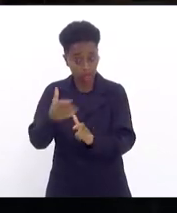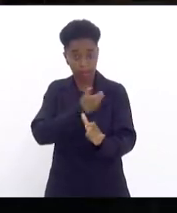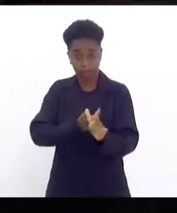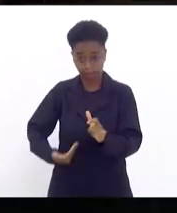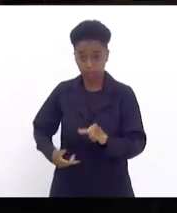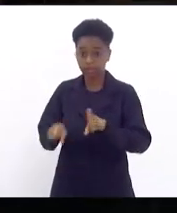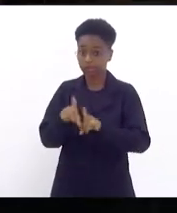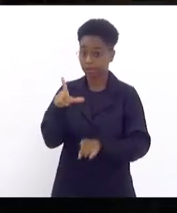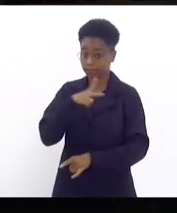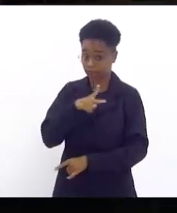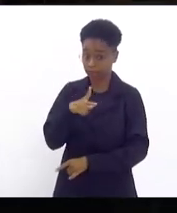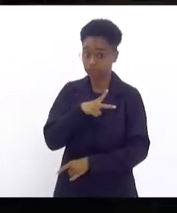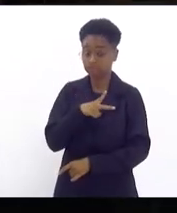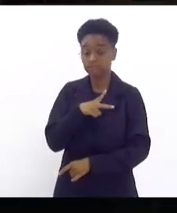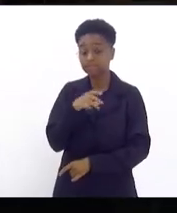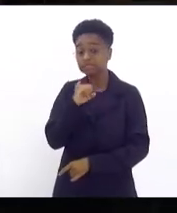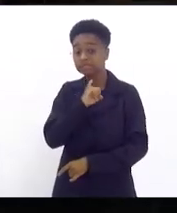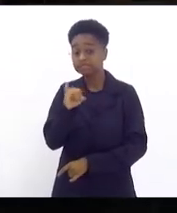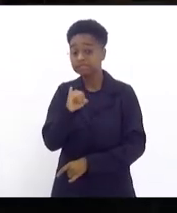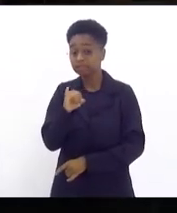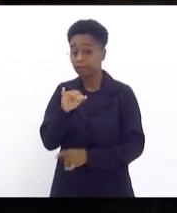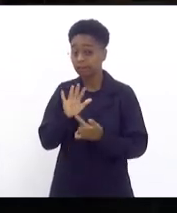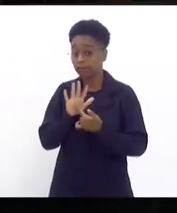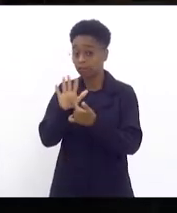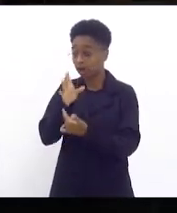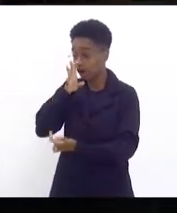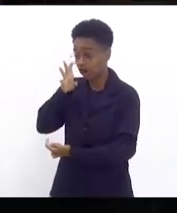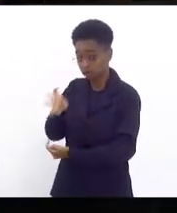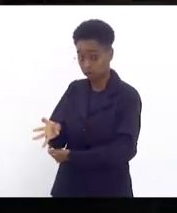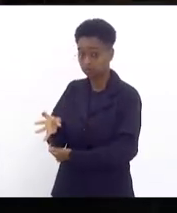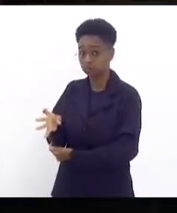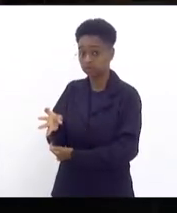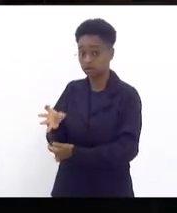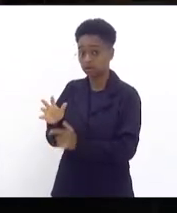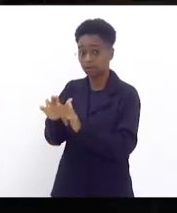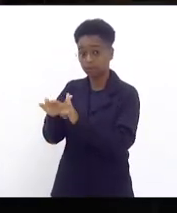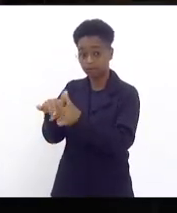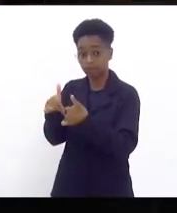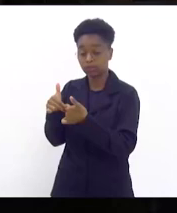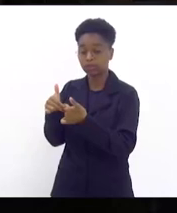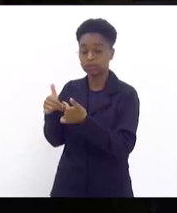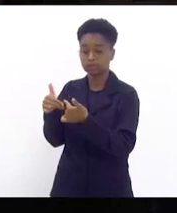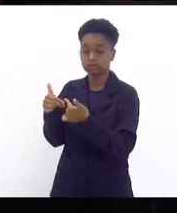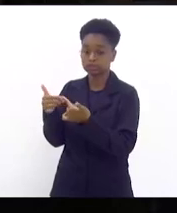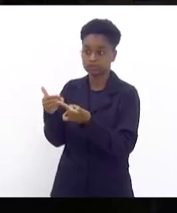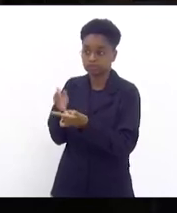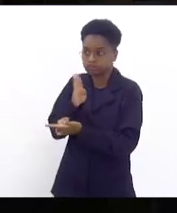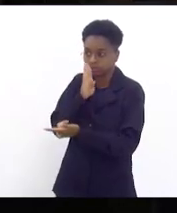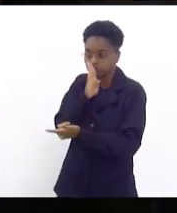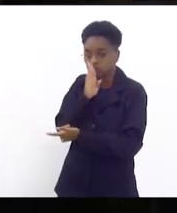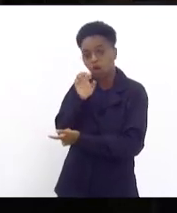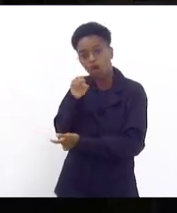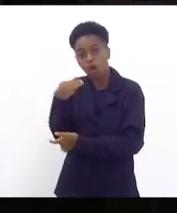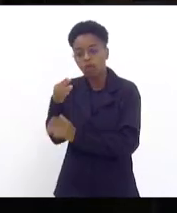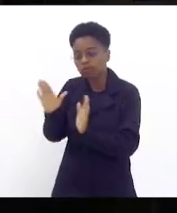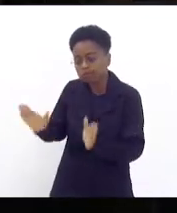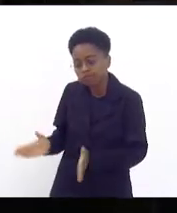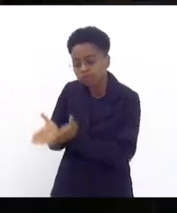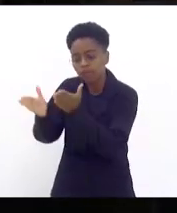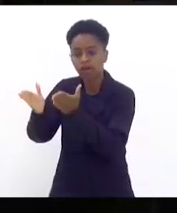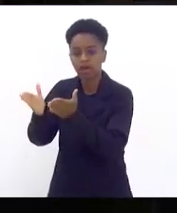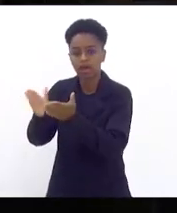e privados que fossem notificados por conta de terem se omitido ou promovido